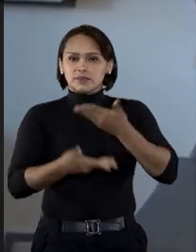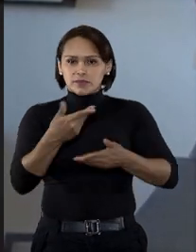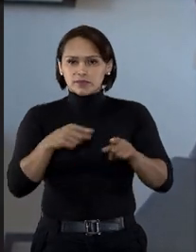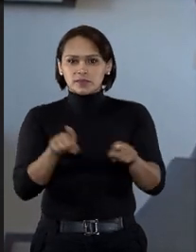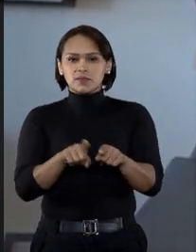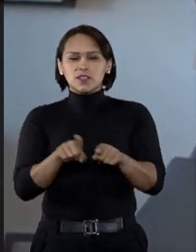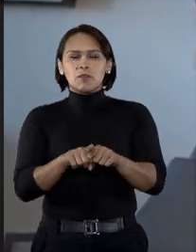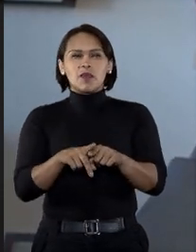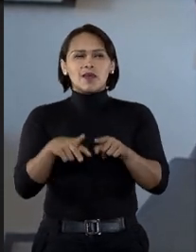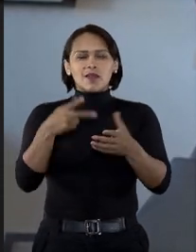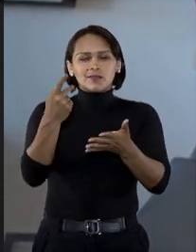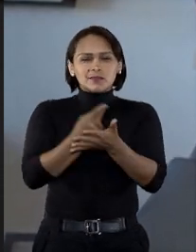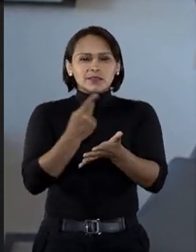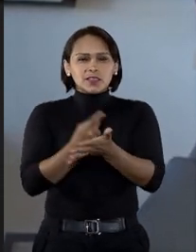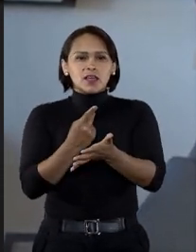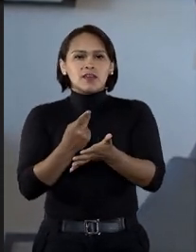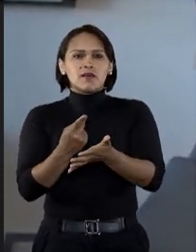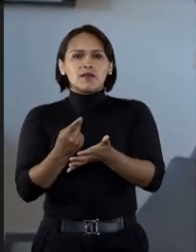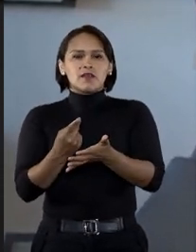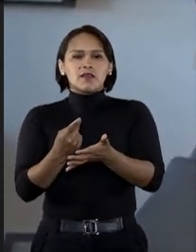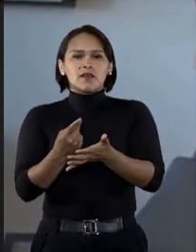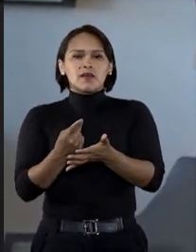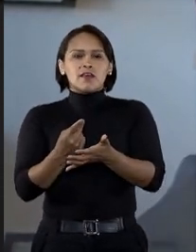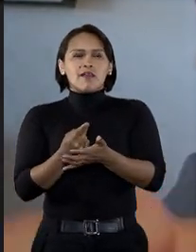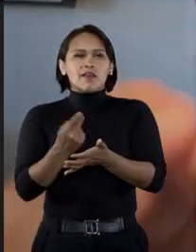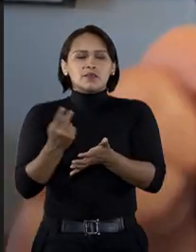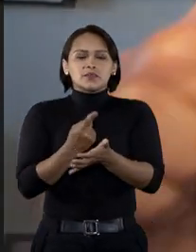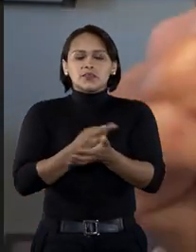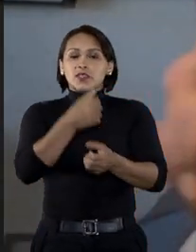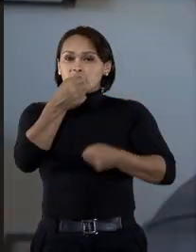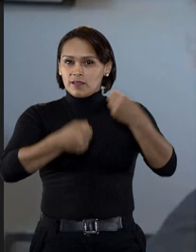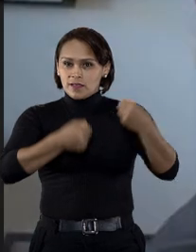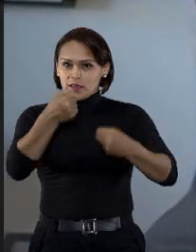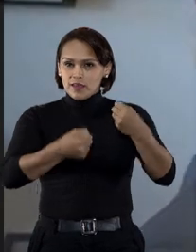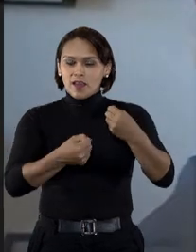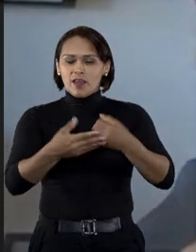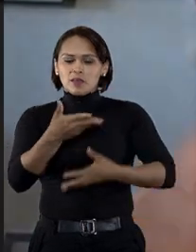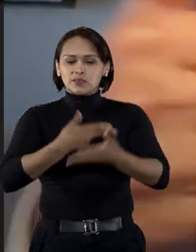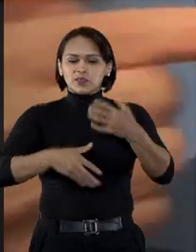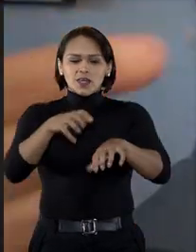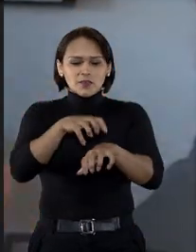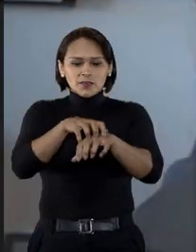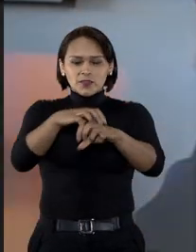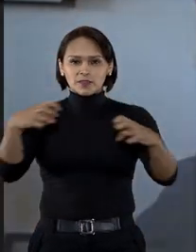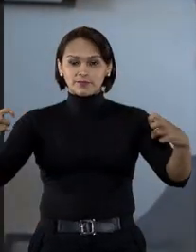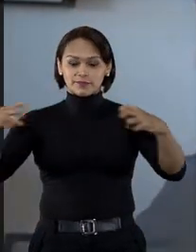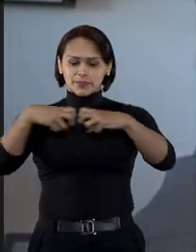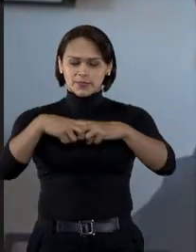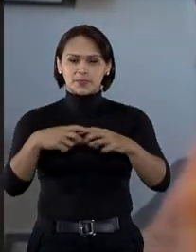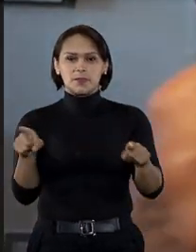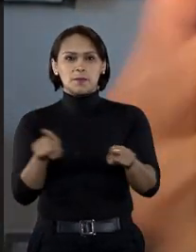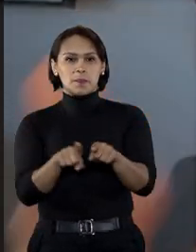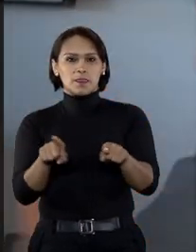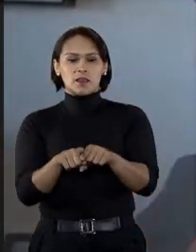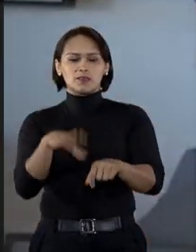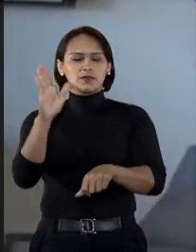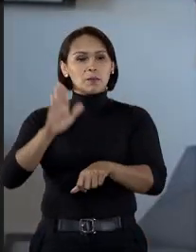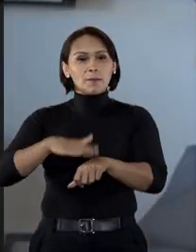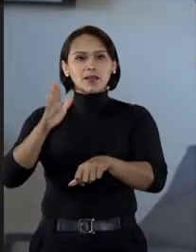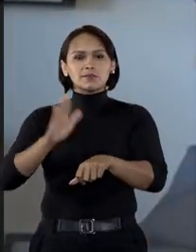questões relacionadas a defeitos em veículos, gerando acidentes. Então as